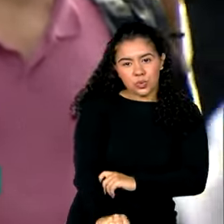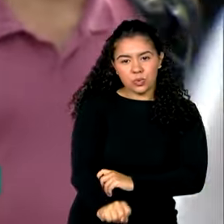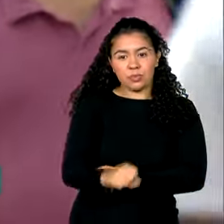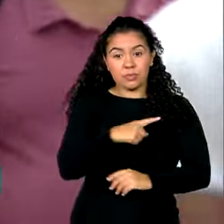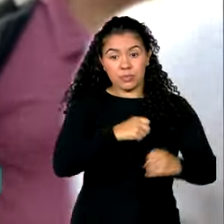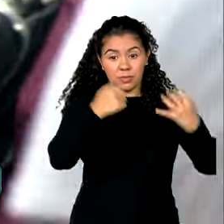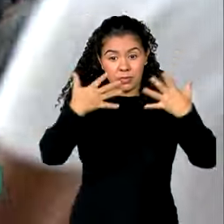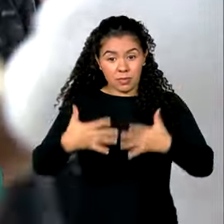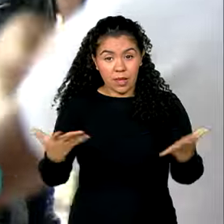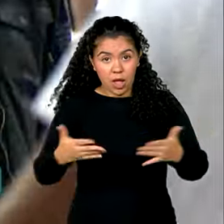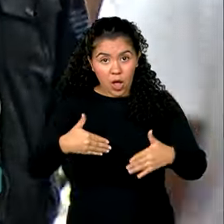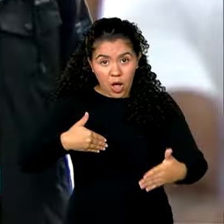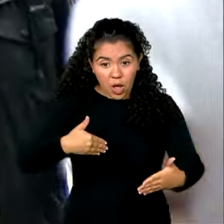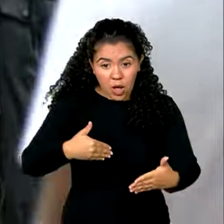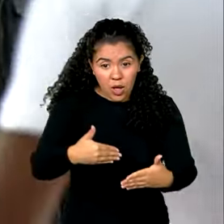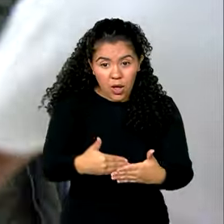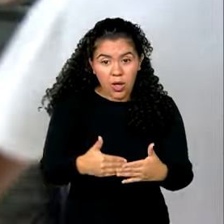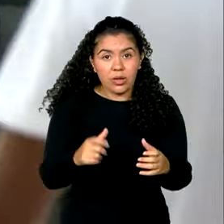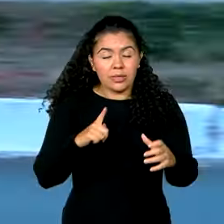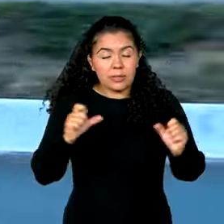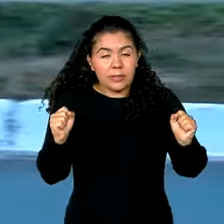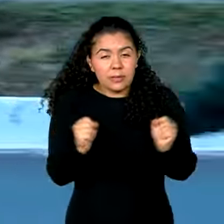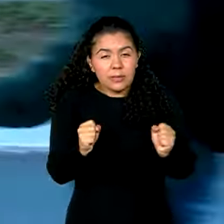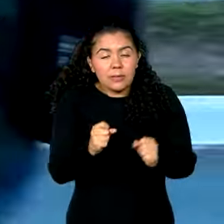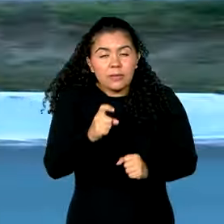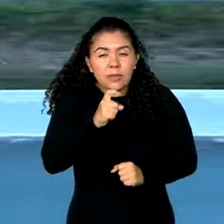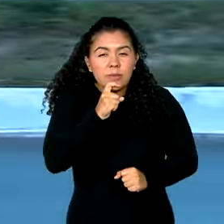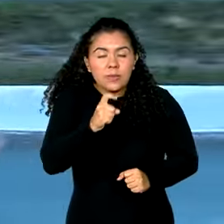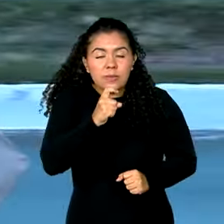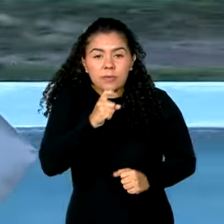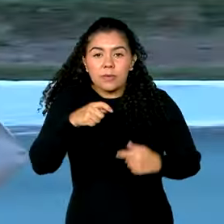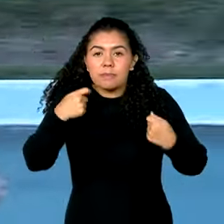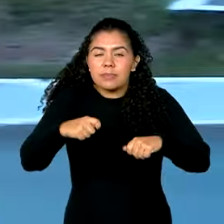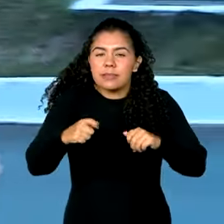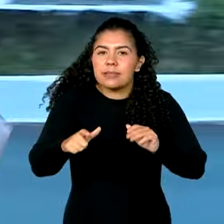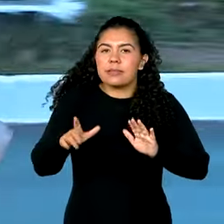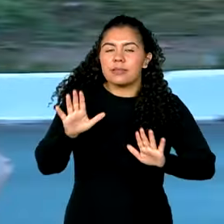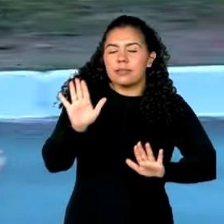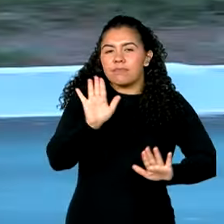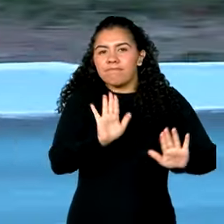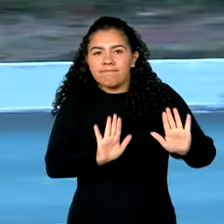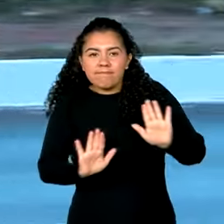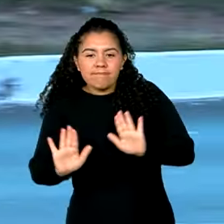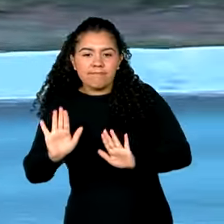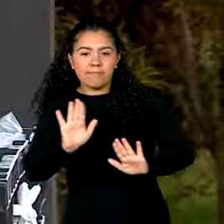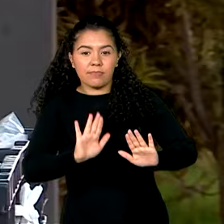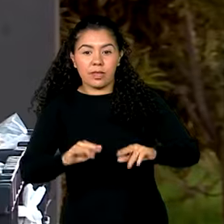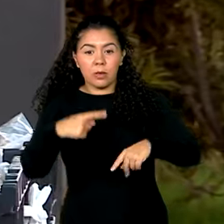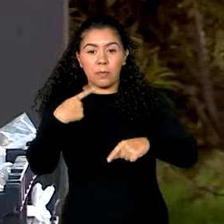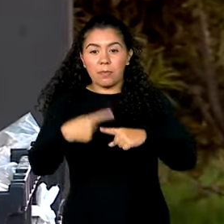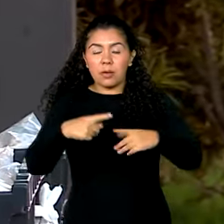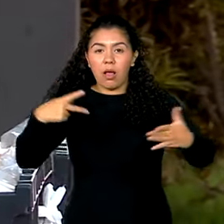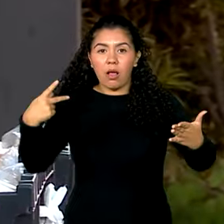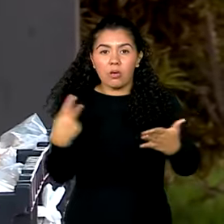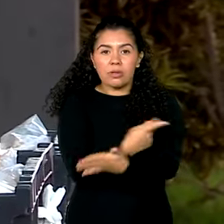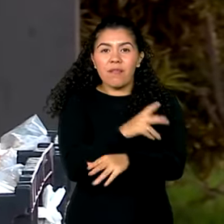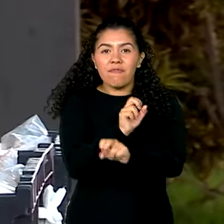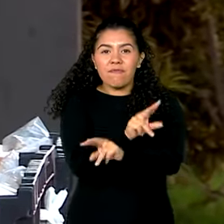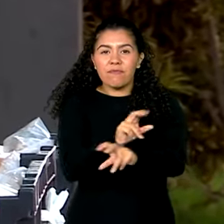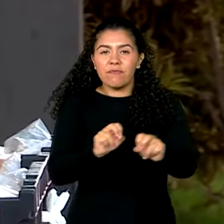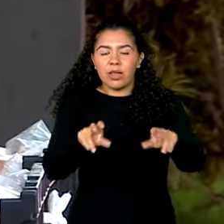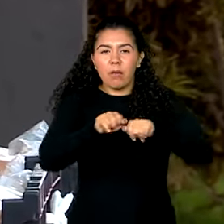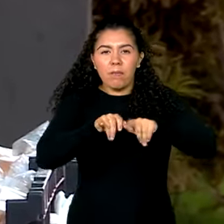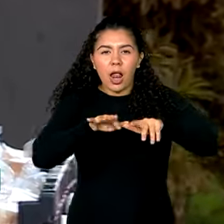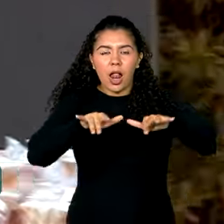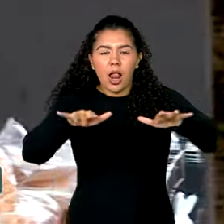a chegada do inverno no hemisfério sul, todo cuidado é pouco, já que a transmissão de vírus respiratórios